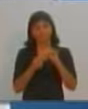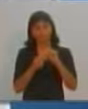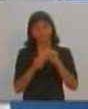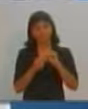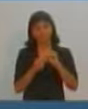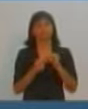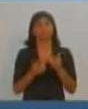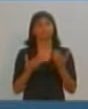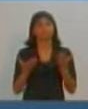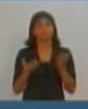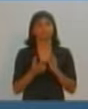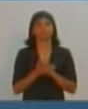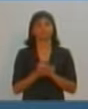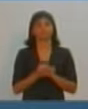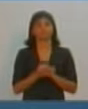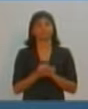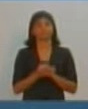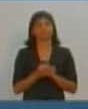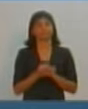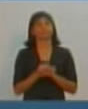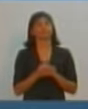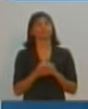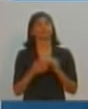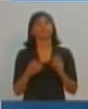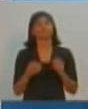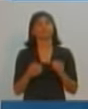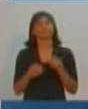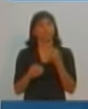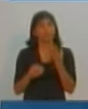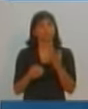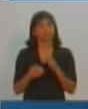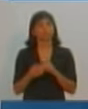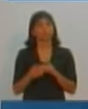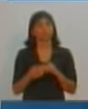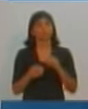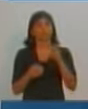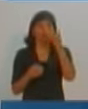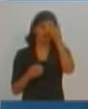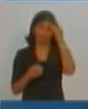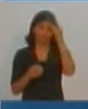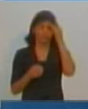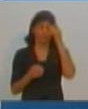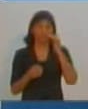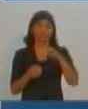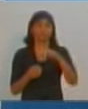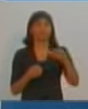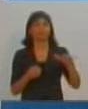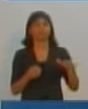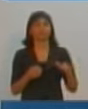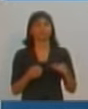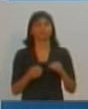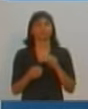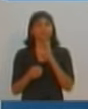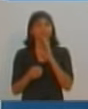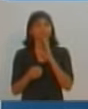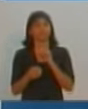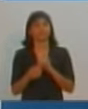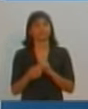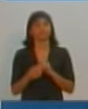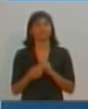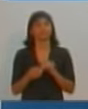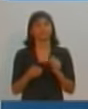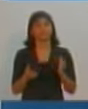seu governo? Obrigada, Cláudio. Bom, a população sabe, eu fui secretária da assistência e pude nesse